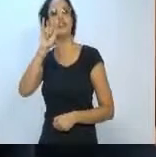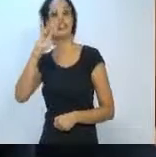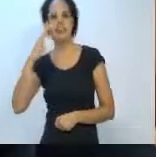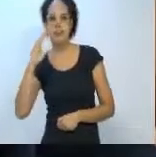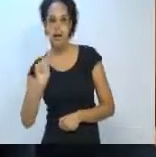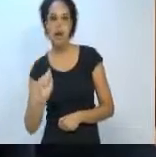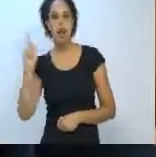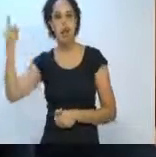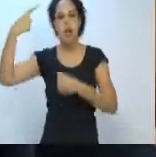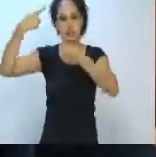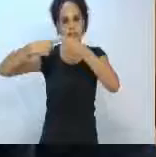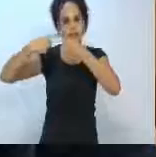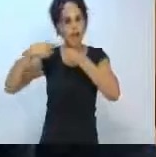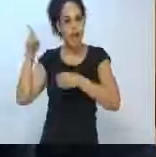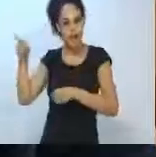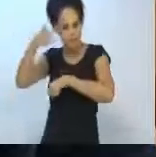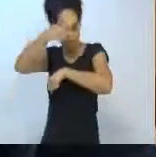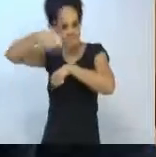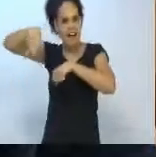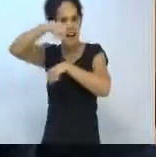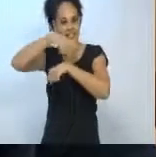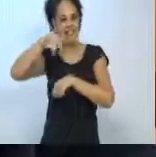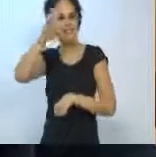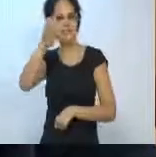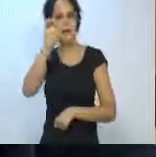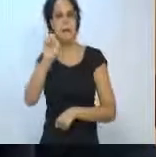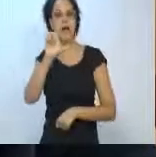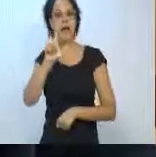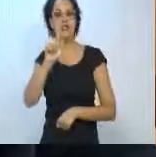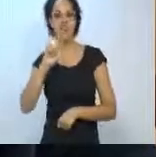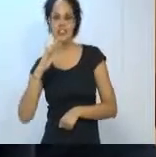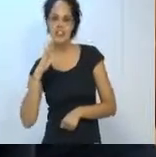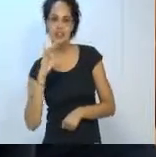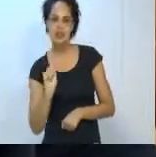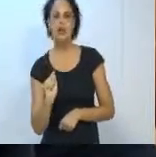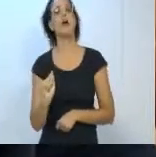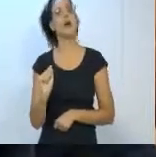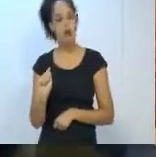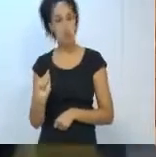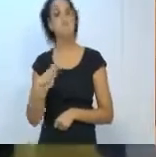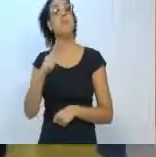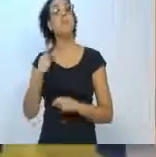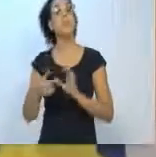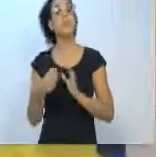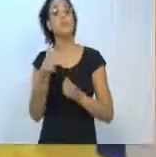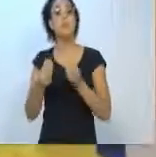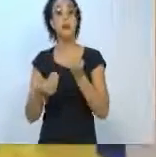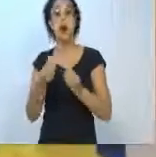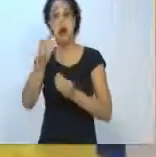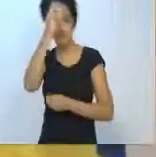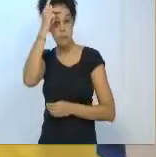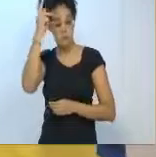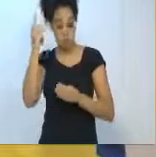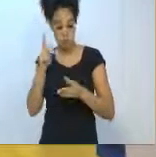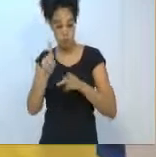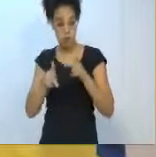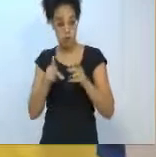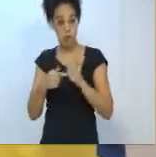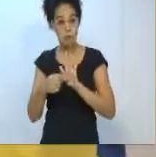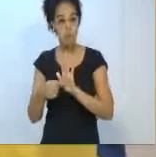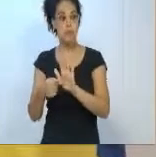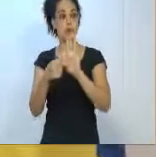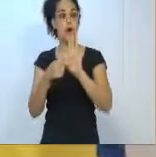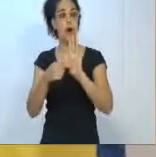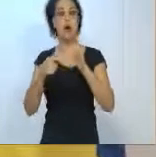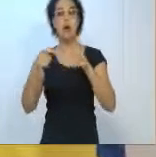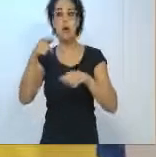de Michelin, na Bélgica. Oferecido para pessoas que promovem e difundem a cultura da cerveja do próprio país e